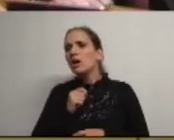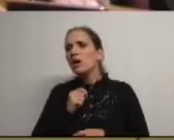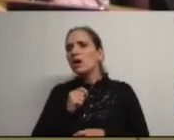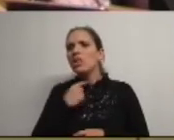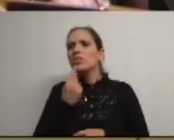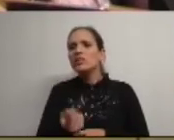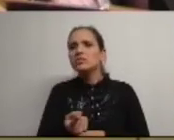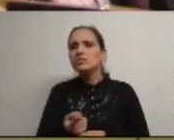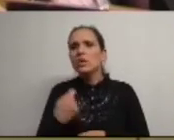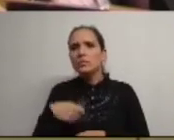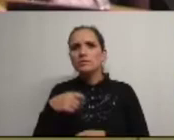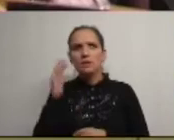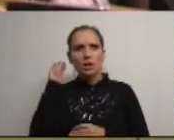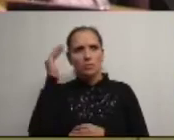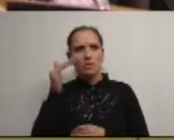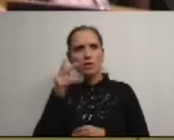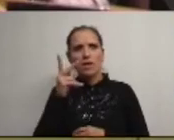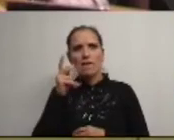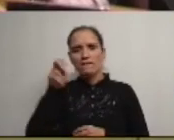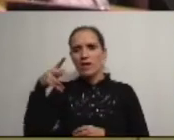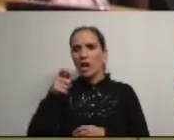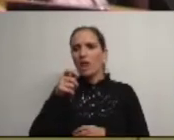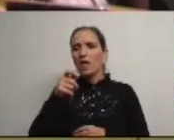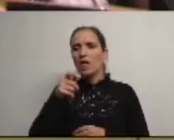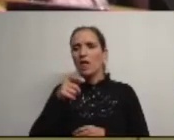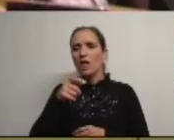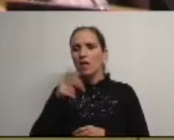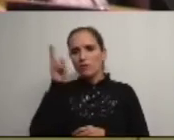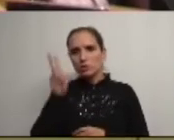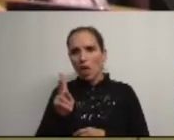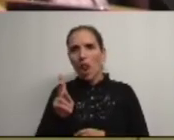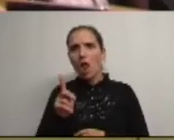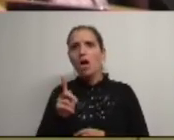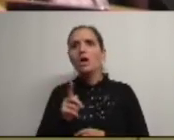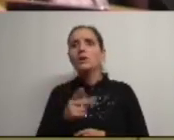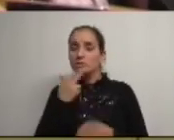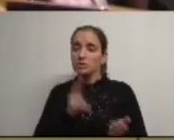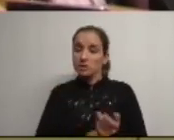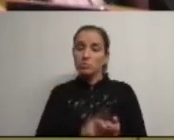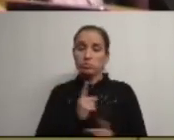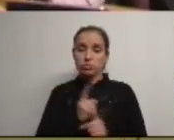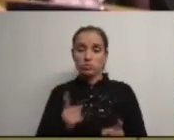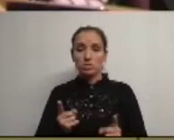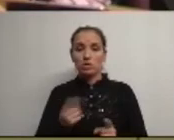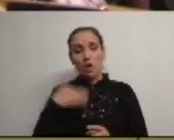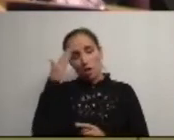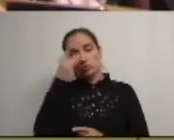ao Presidente da República da Venezuela Sério porque eu acho que o Sr.